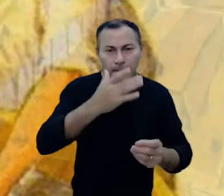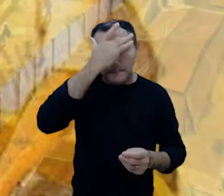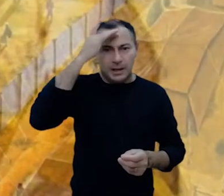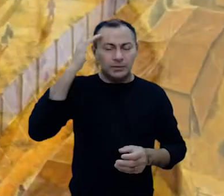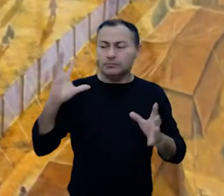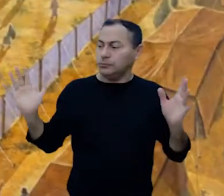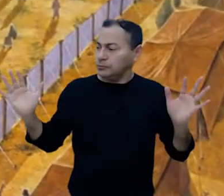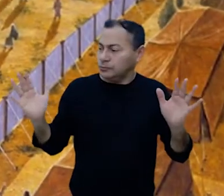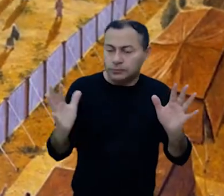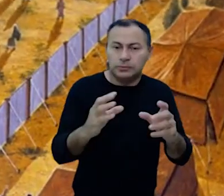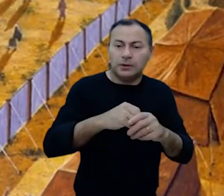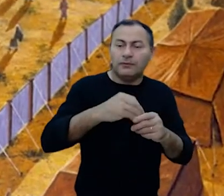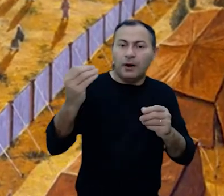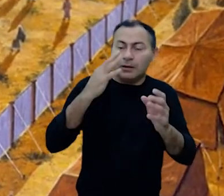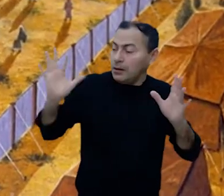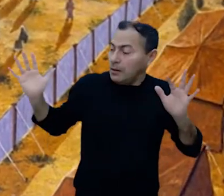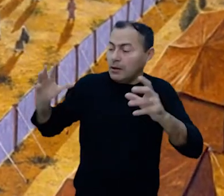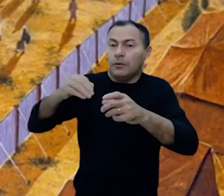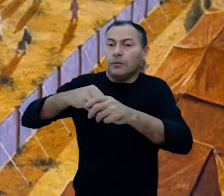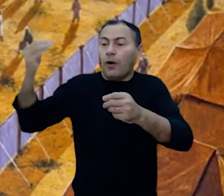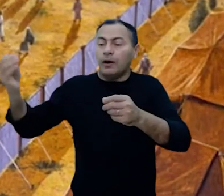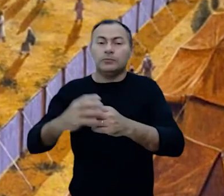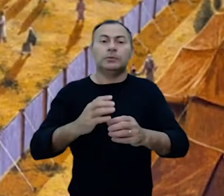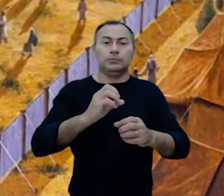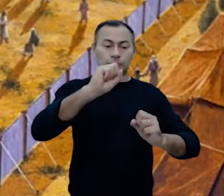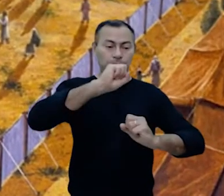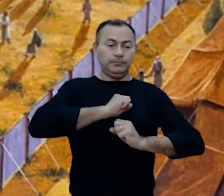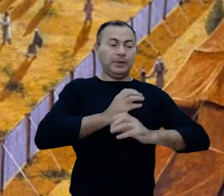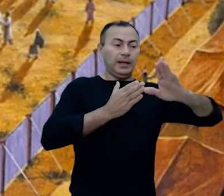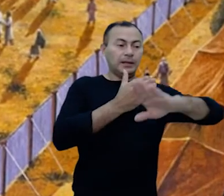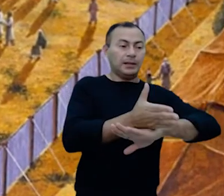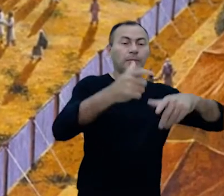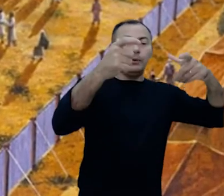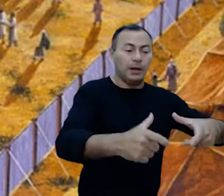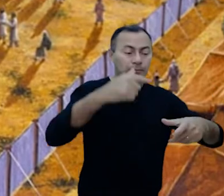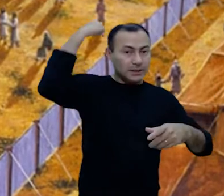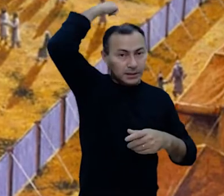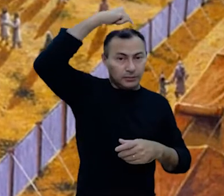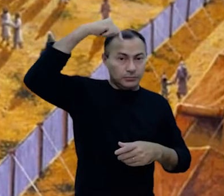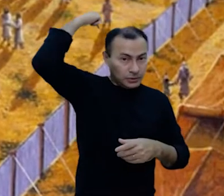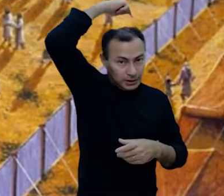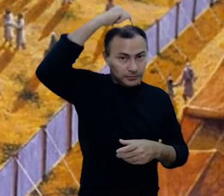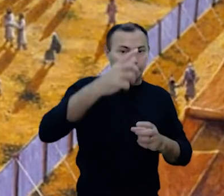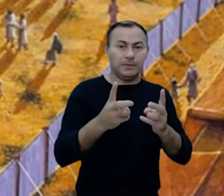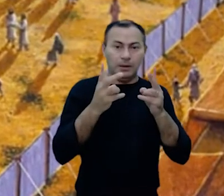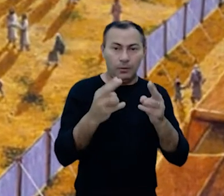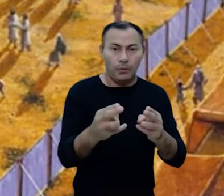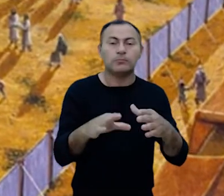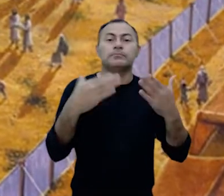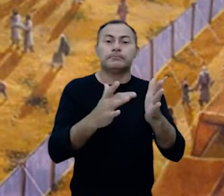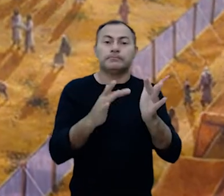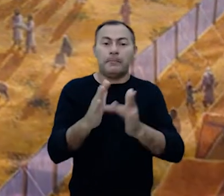Todas as pessoas se ajuntavam no lado de fora da tenda de adoração, enquanto o sumo sacerdote entrava para o lugar santo dos santos. Deste